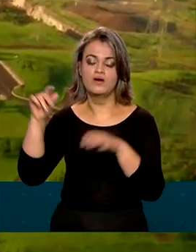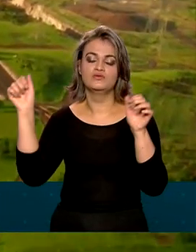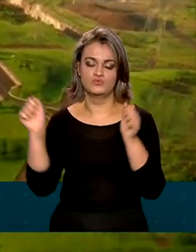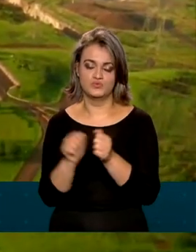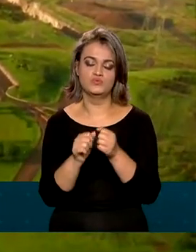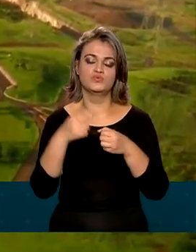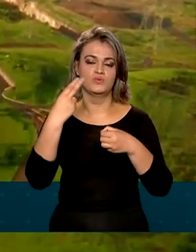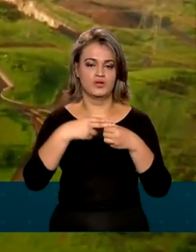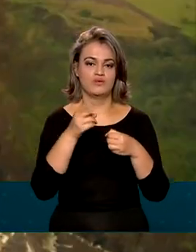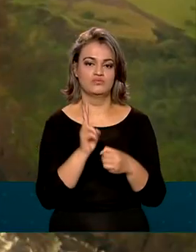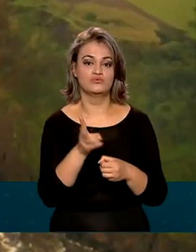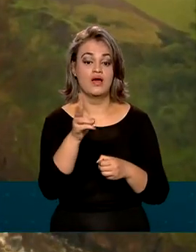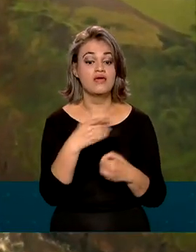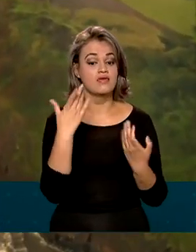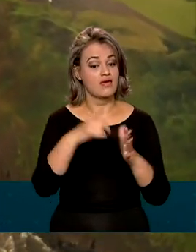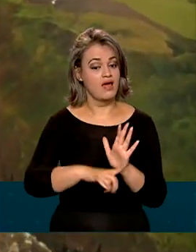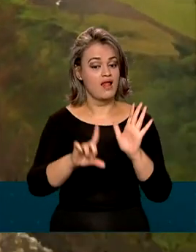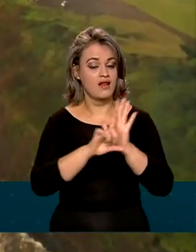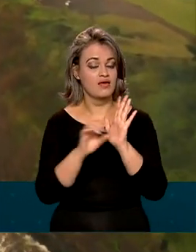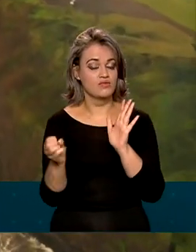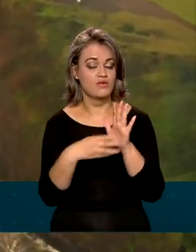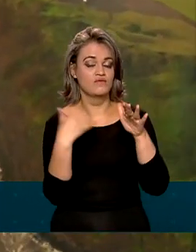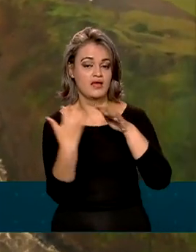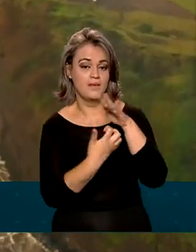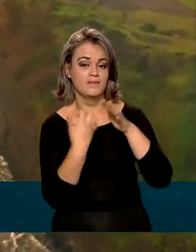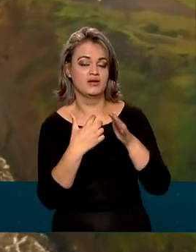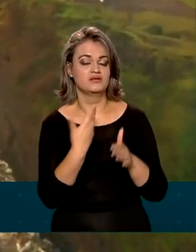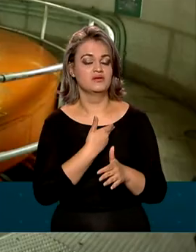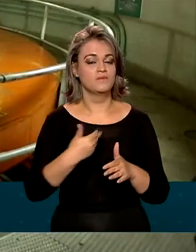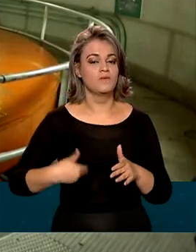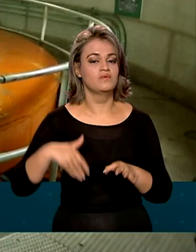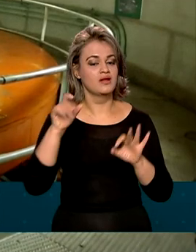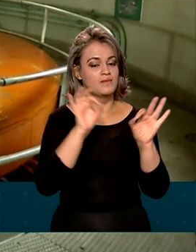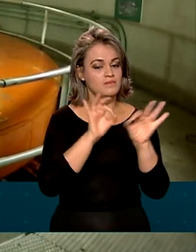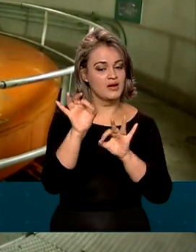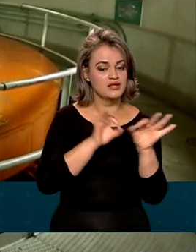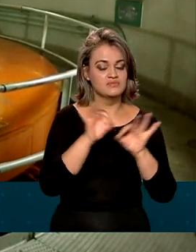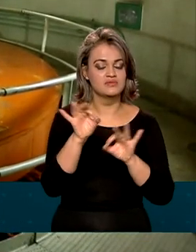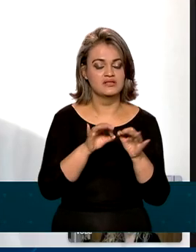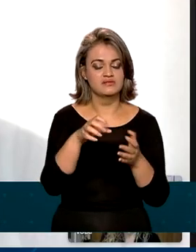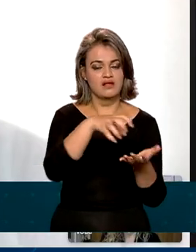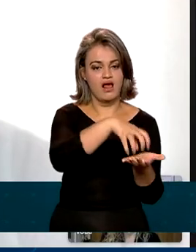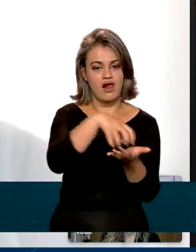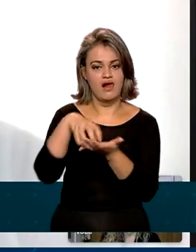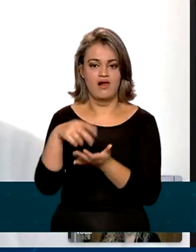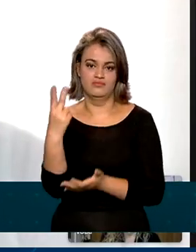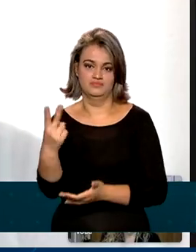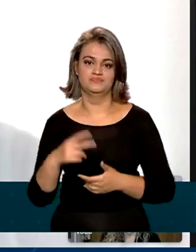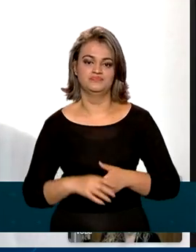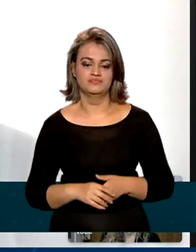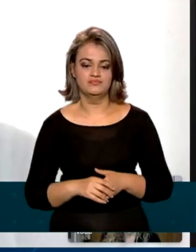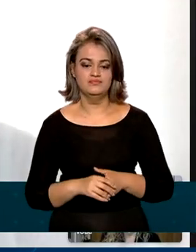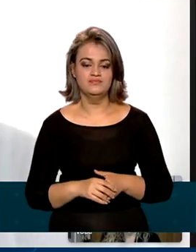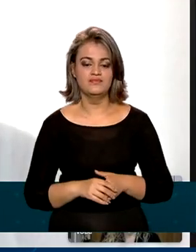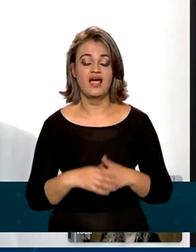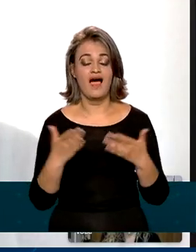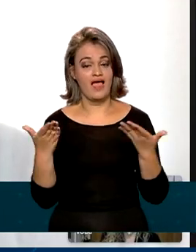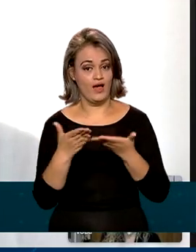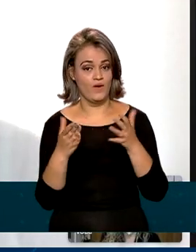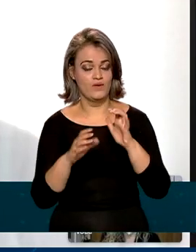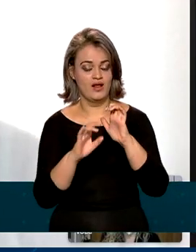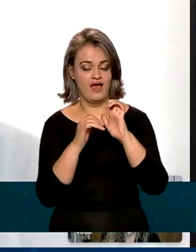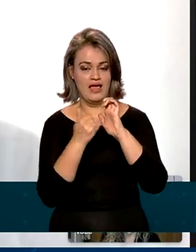E a lei permite a criação de uma nova empresa pública para administrar as duas estatais. Nós teremos uma Eletrobras mais